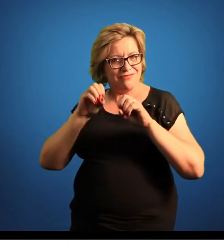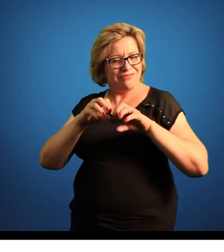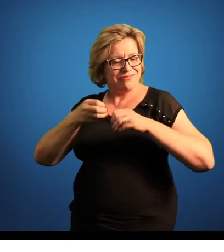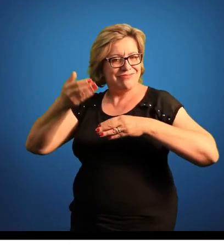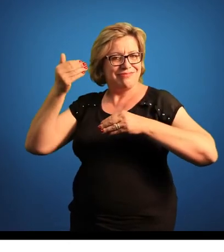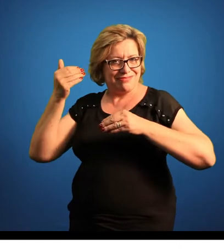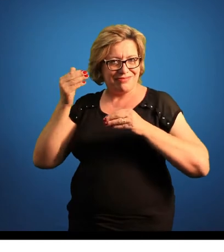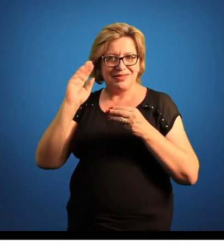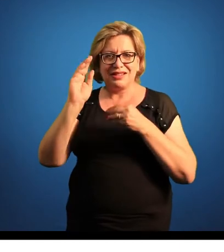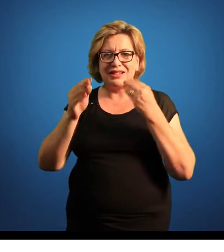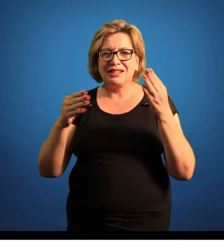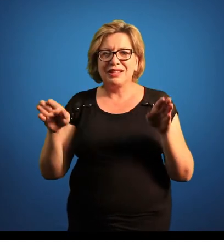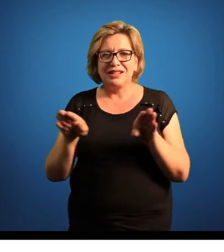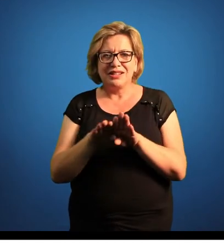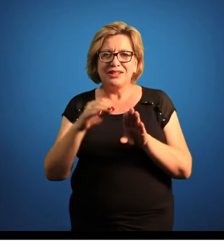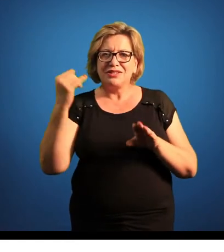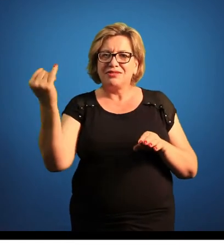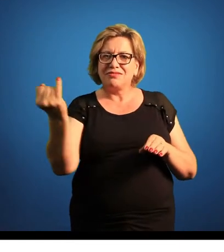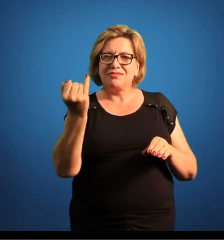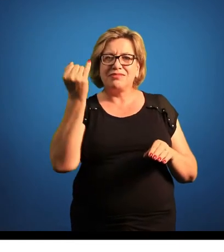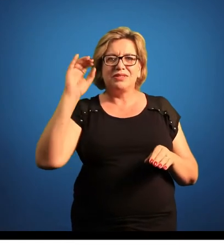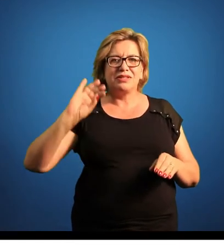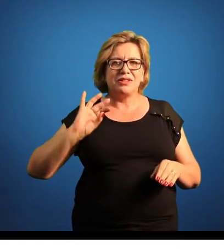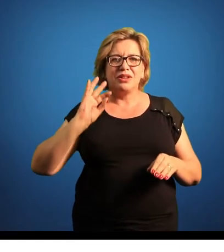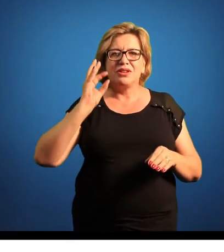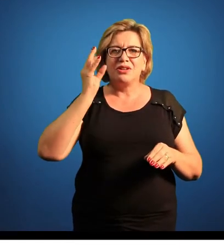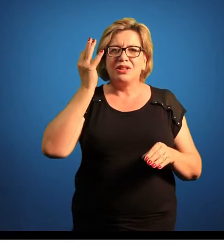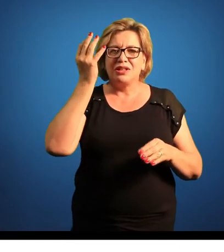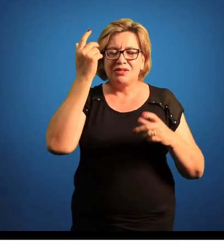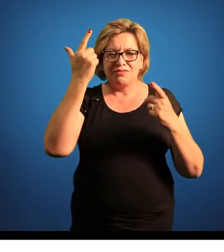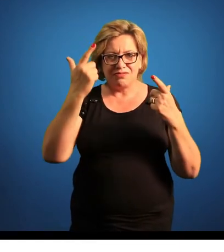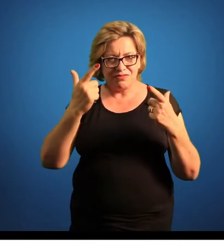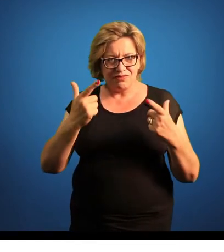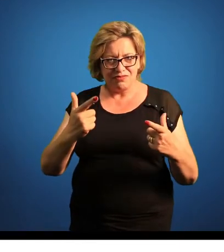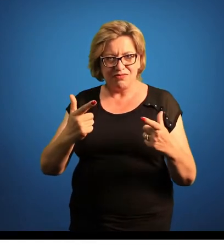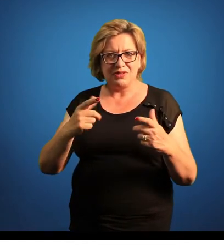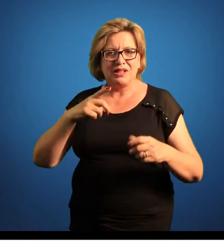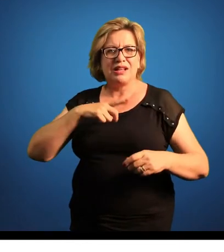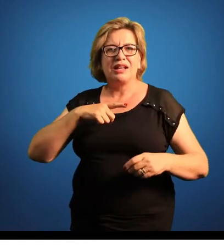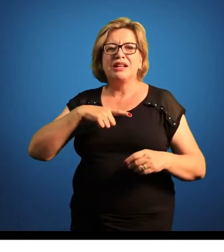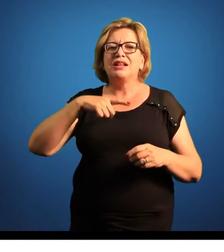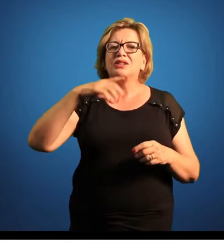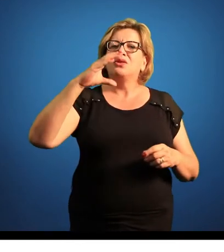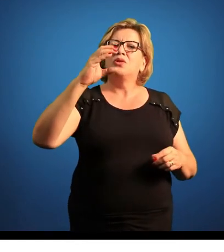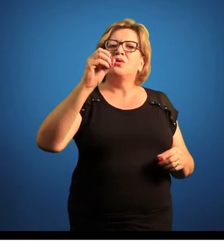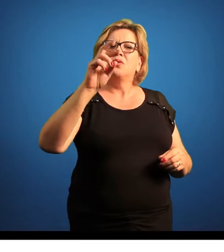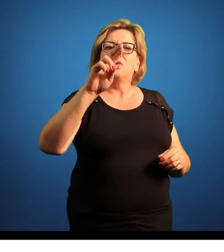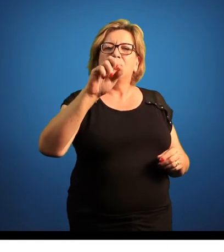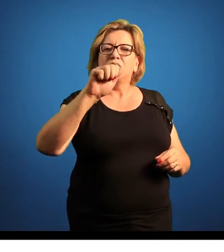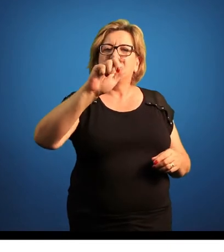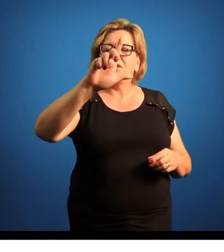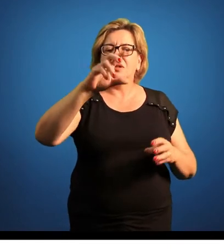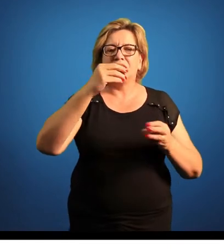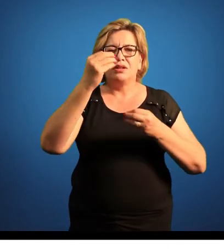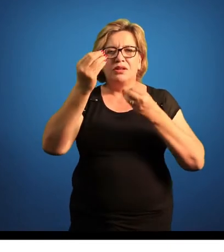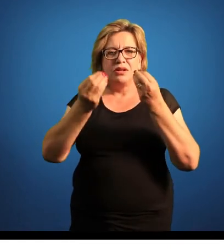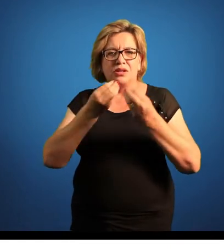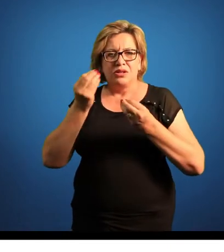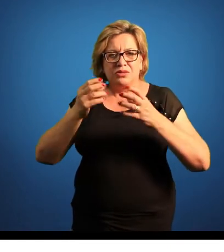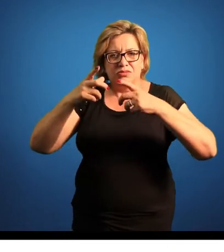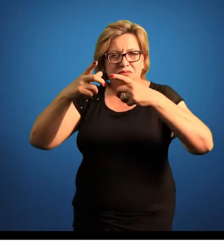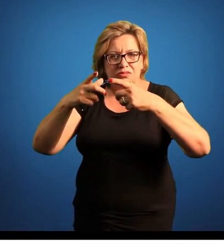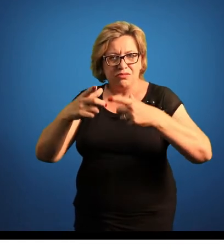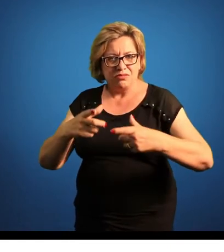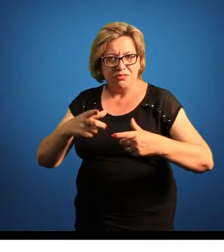Uma coisa bastante interessante que acontece com o ambiente do Recife de Coral é que o Recife de Coral, nos lugares onde